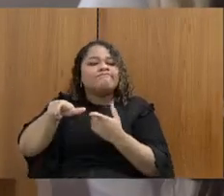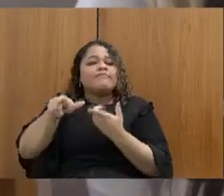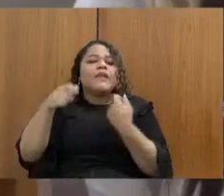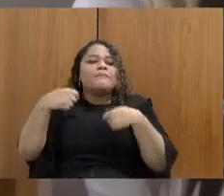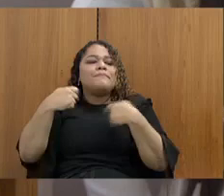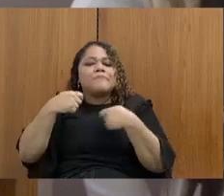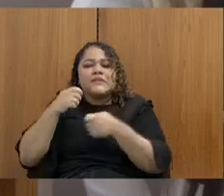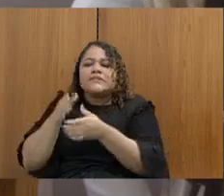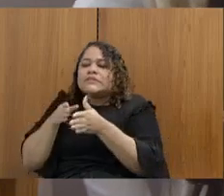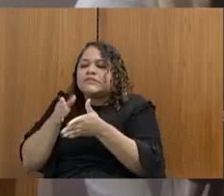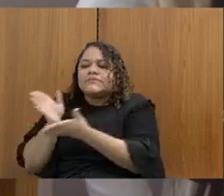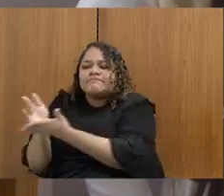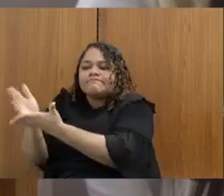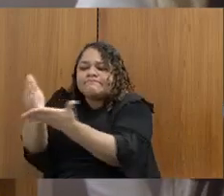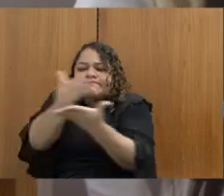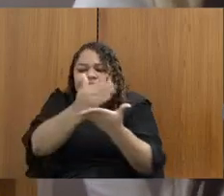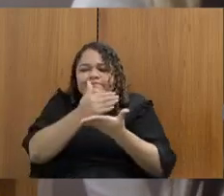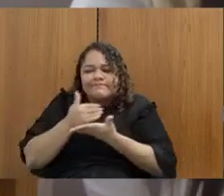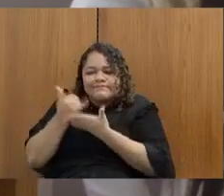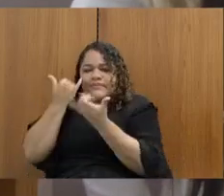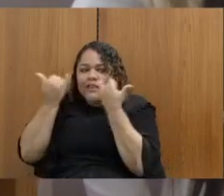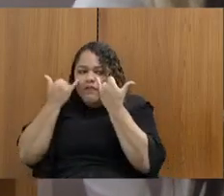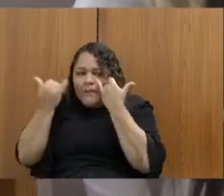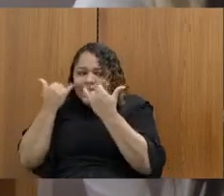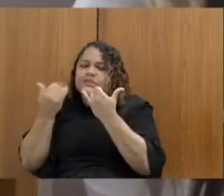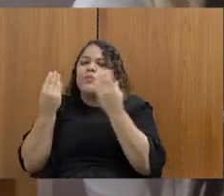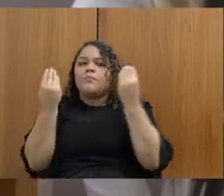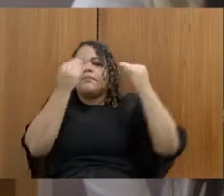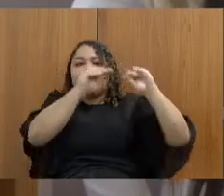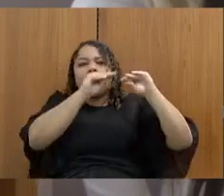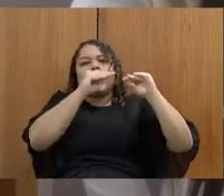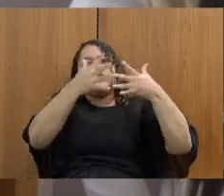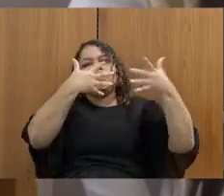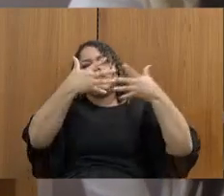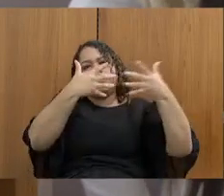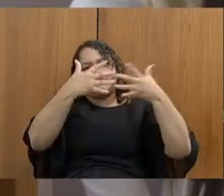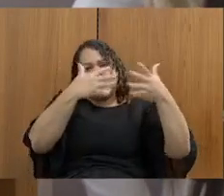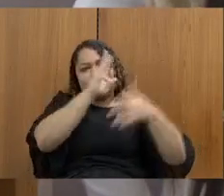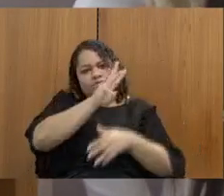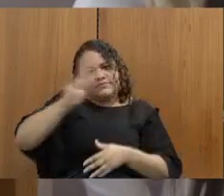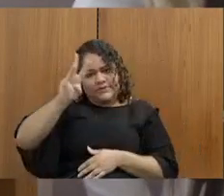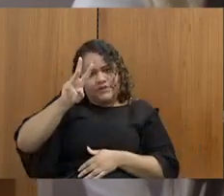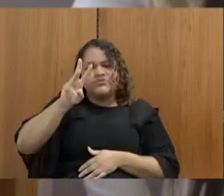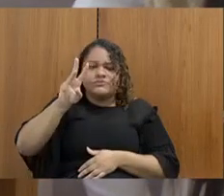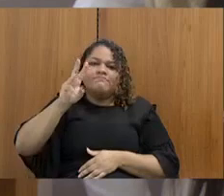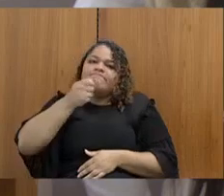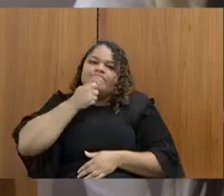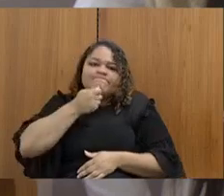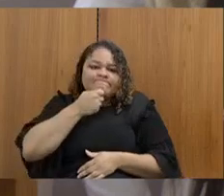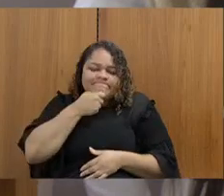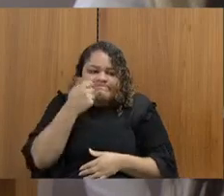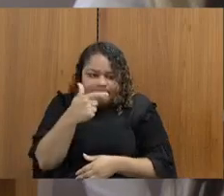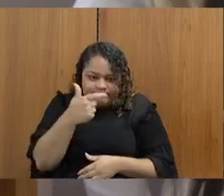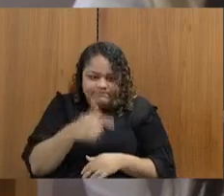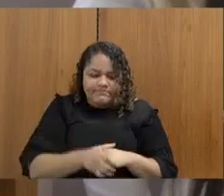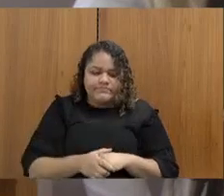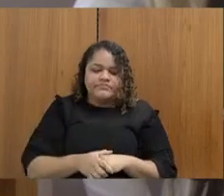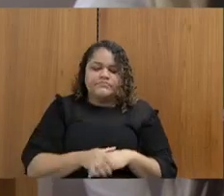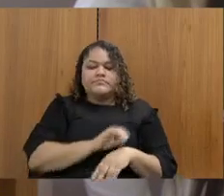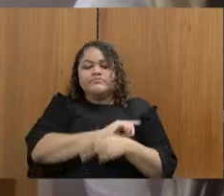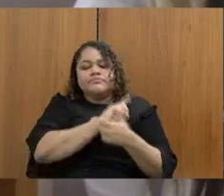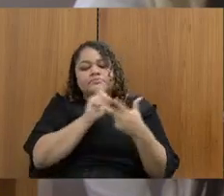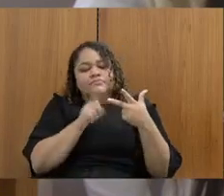no nosso site, isso ainda não é feito de forma 100% clara, com relação ao encarceramento em massa.